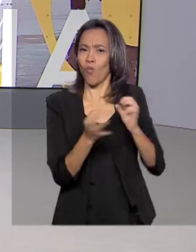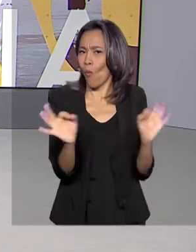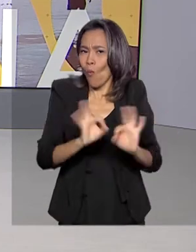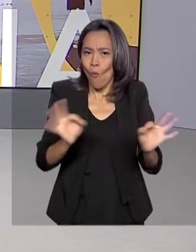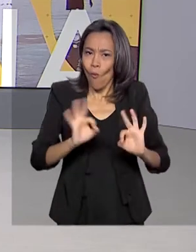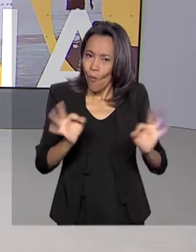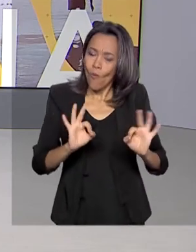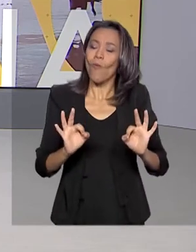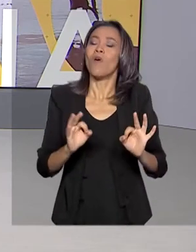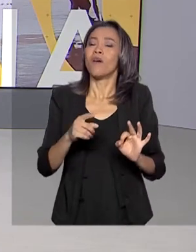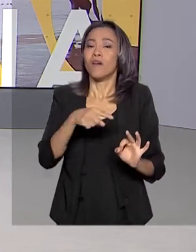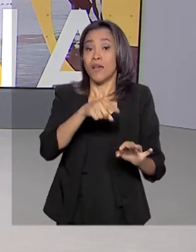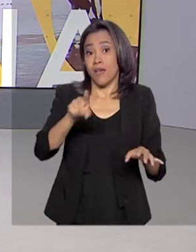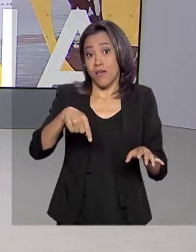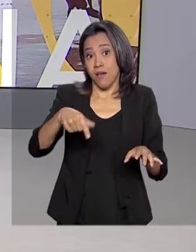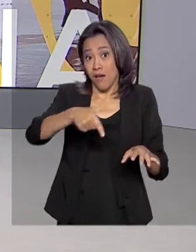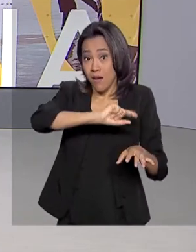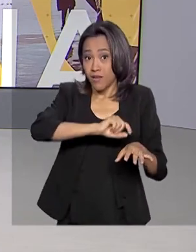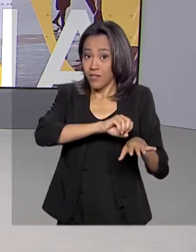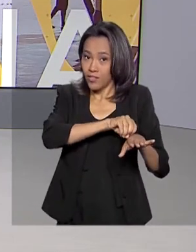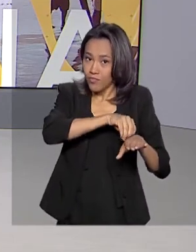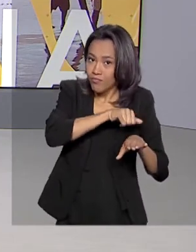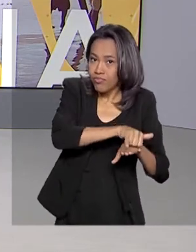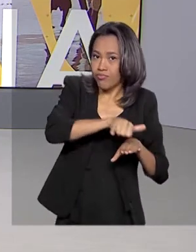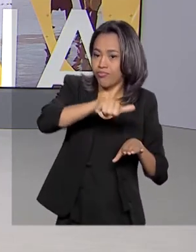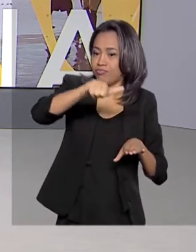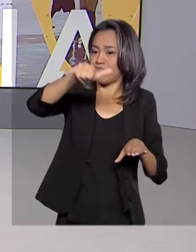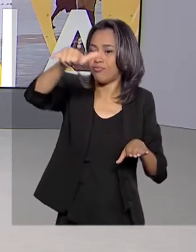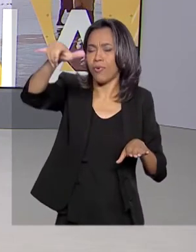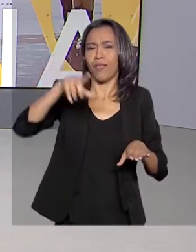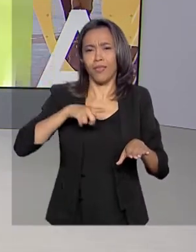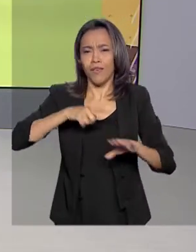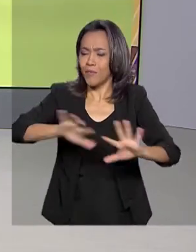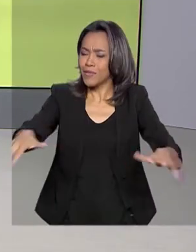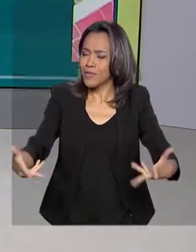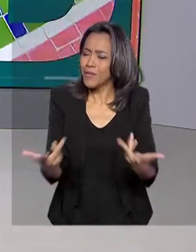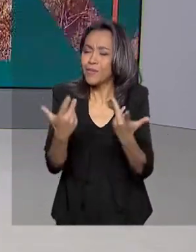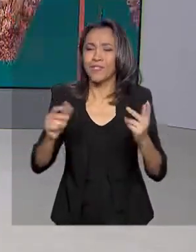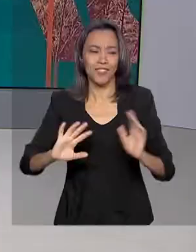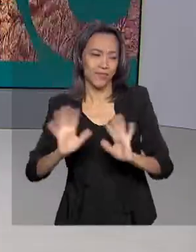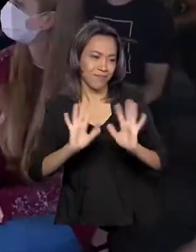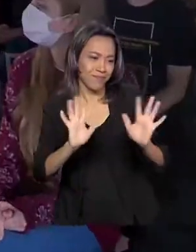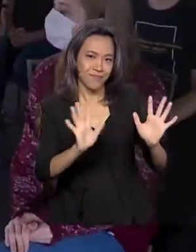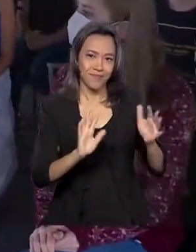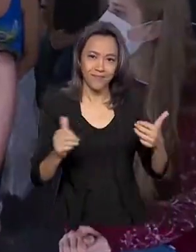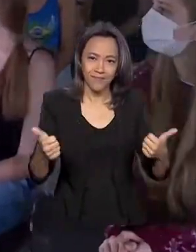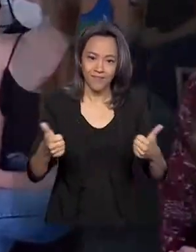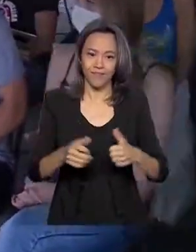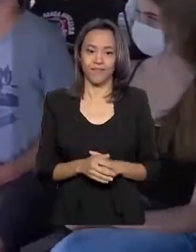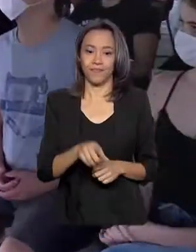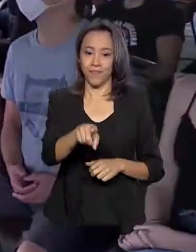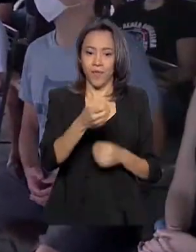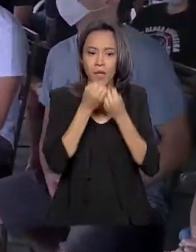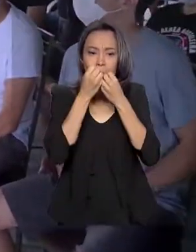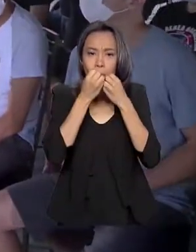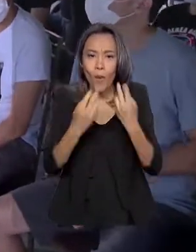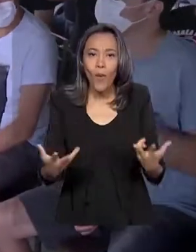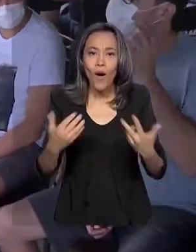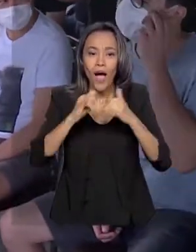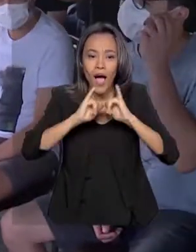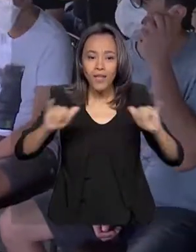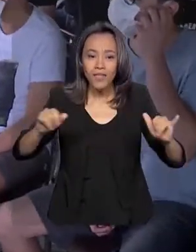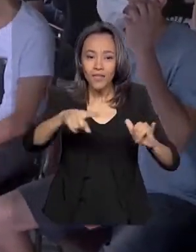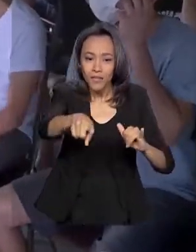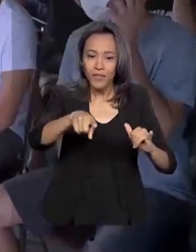embarcar nos aviões da Força Aérea Brasileira, o grupo participou de uma cerimônia de despedida. A boa notícia foi comemorada